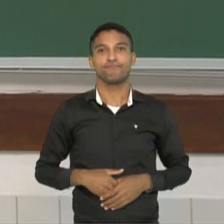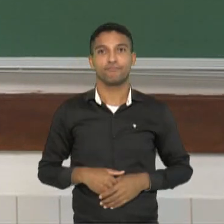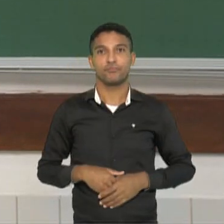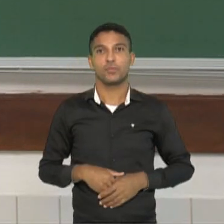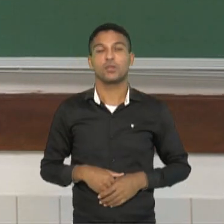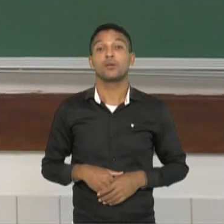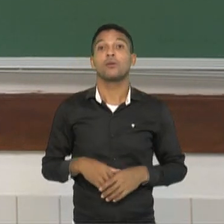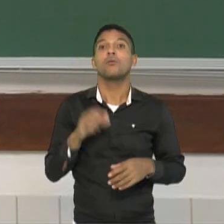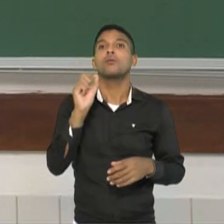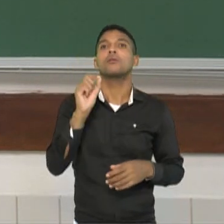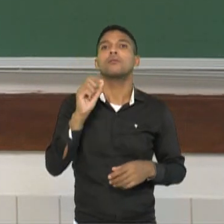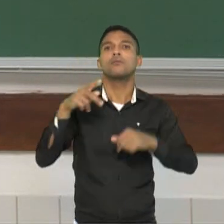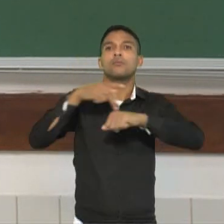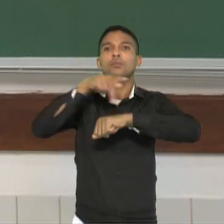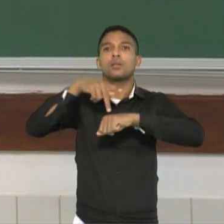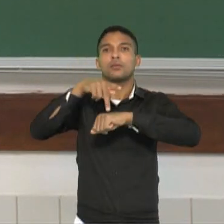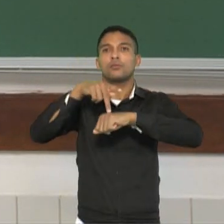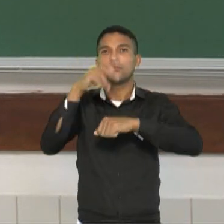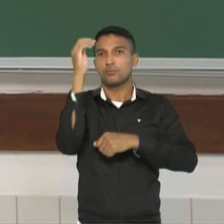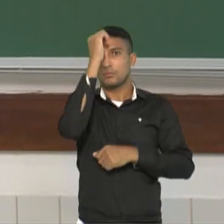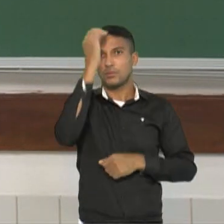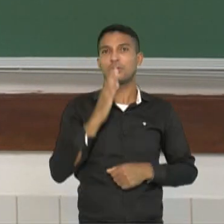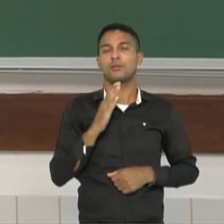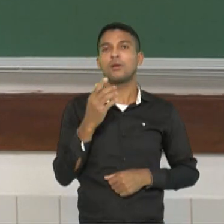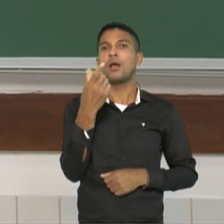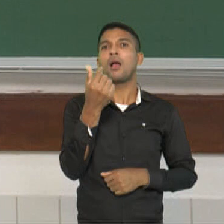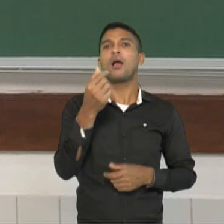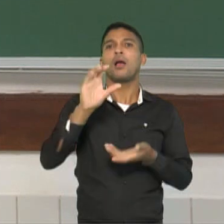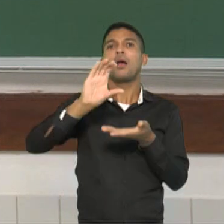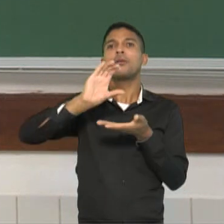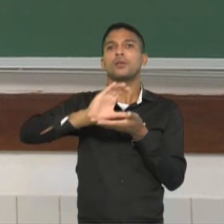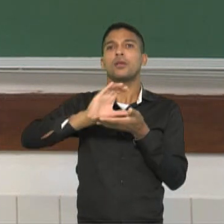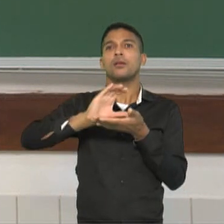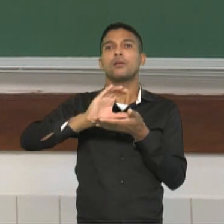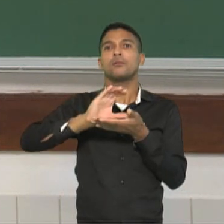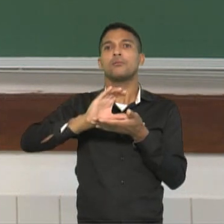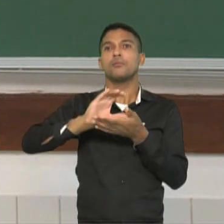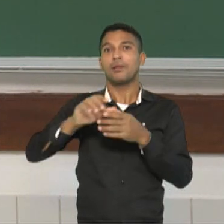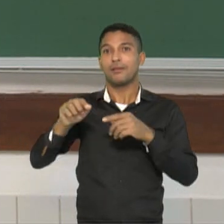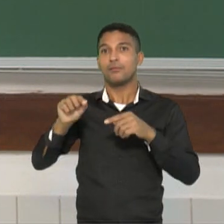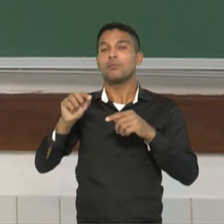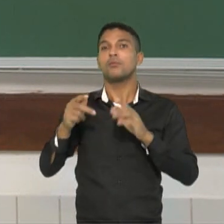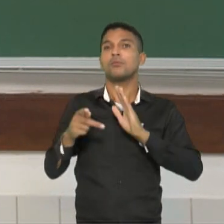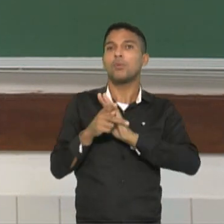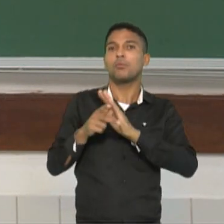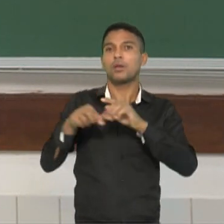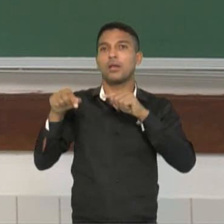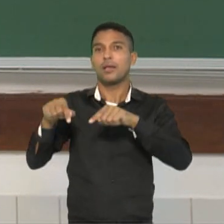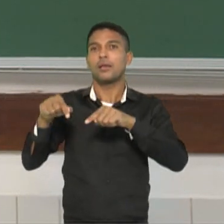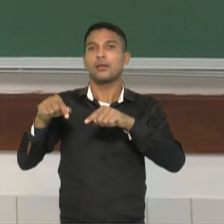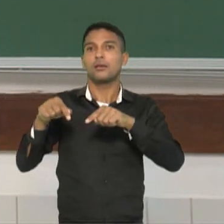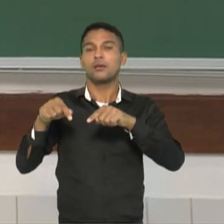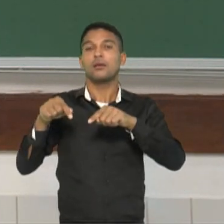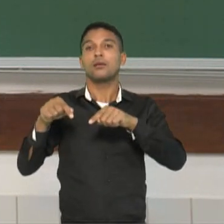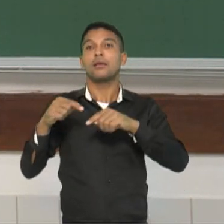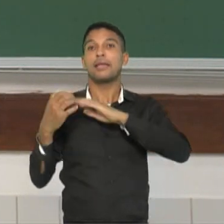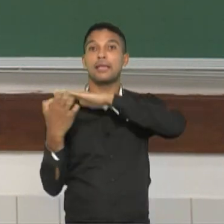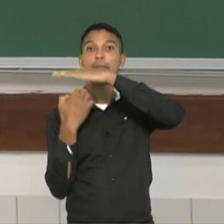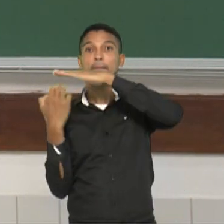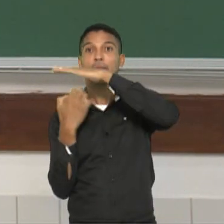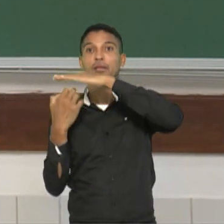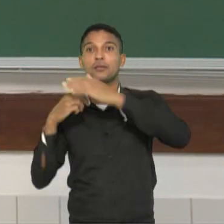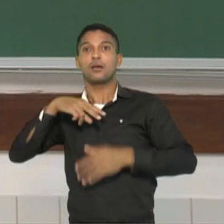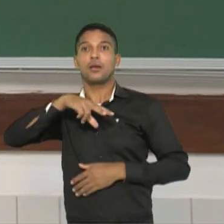dinheiro, né? E esse dinheiro que foi gerado pelas privatizações foi utilizado, obviamente,